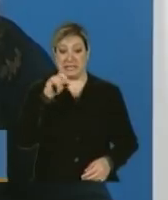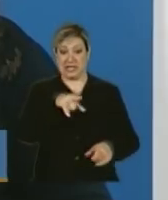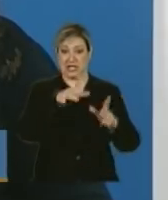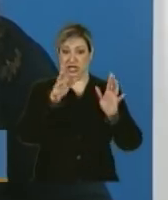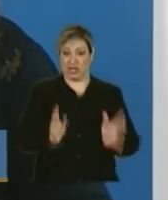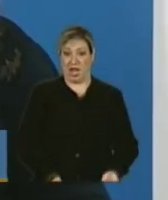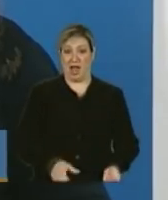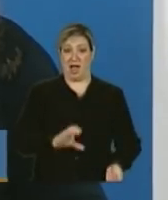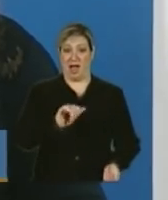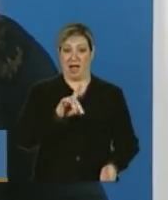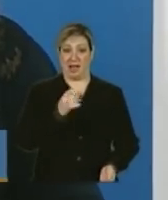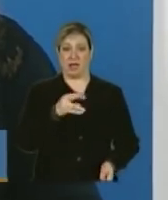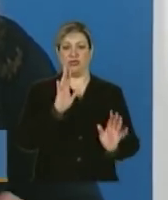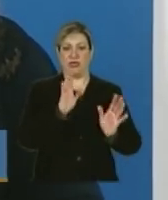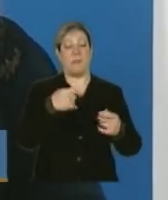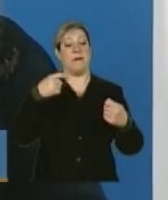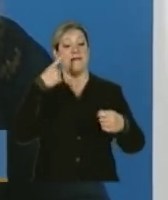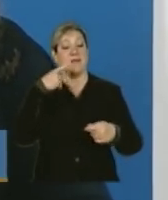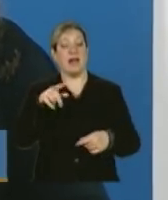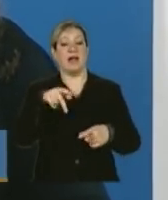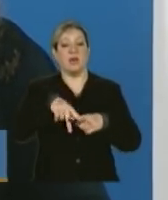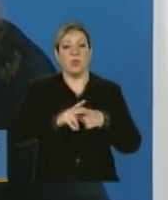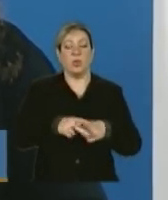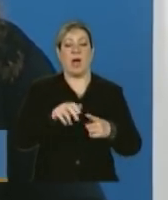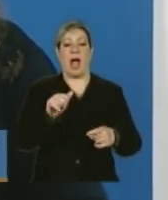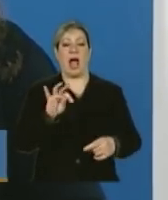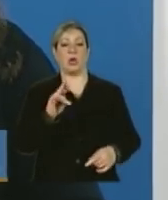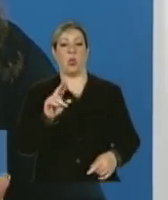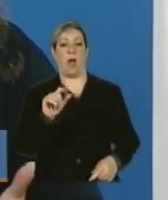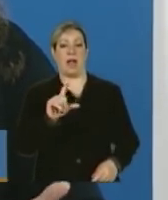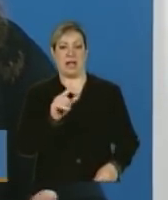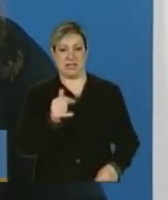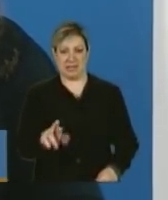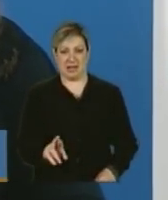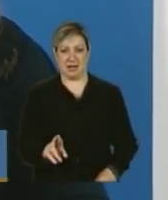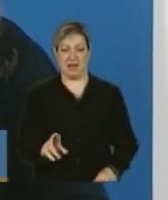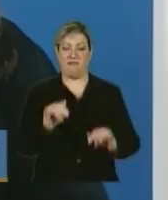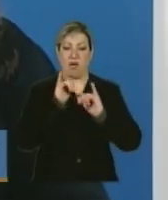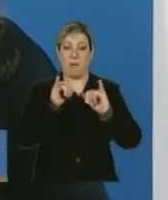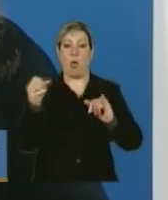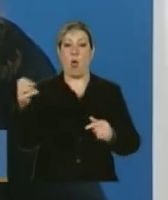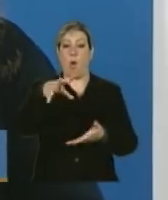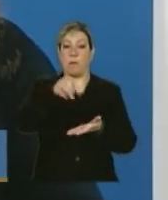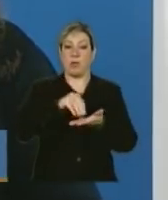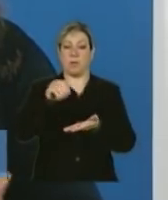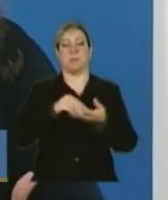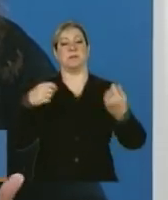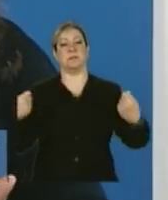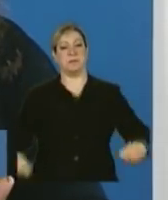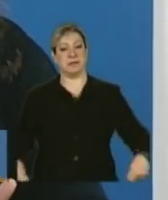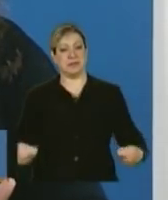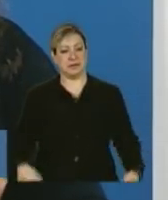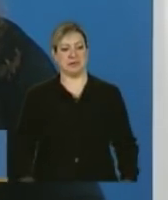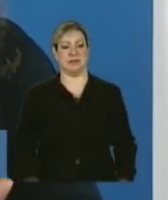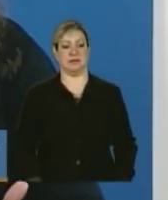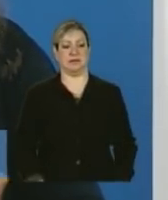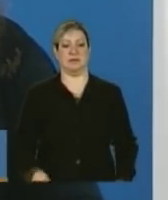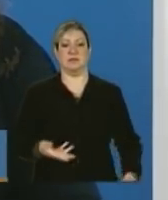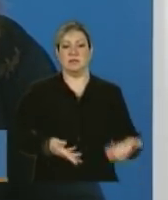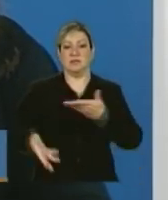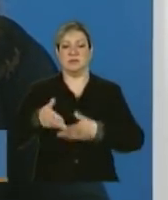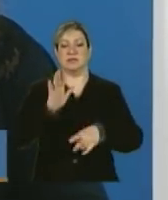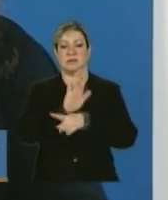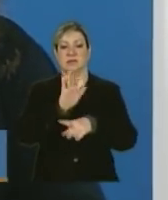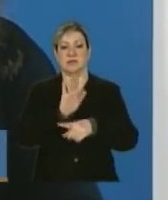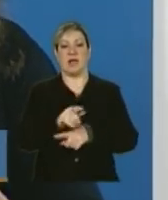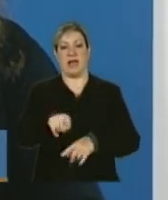Caso esteja desatualizada, procurar a família para atualização cadastral. E caso, de fato, não esteja no cadastro, é importante articular as ações para atualizar